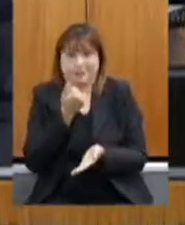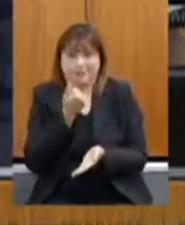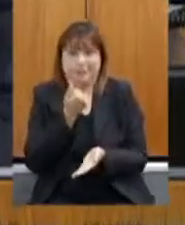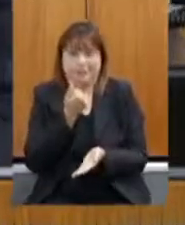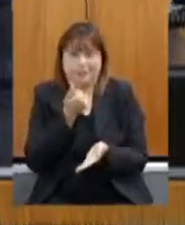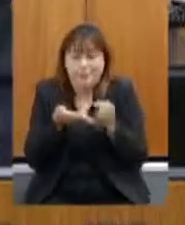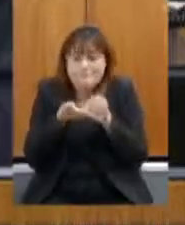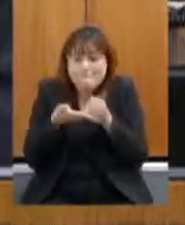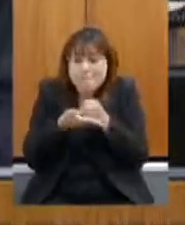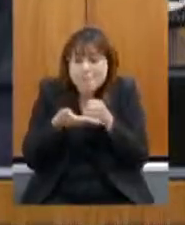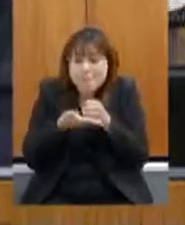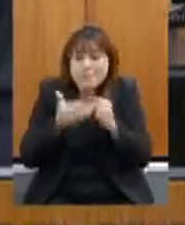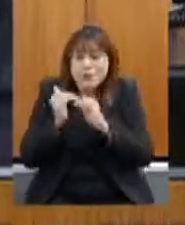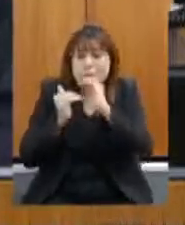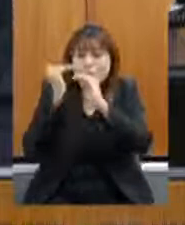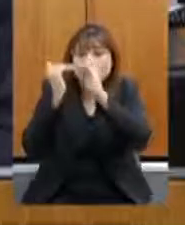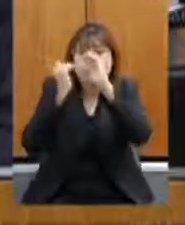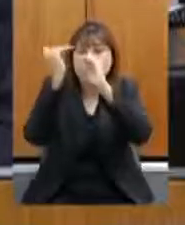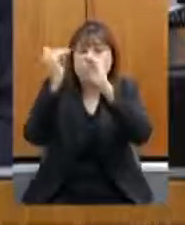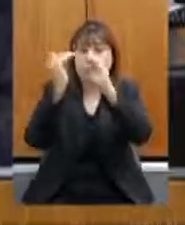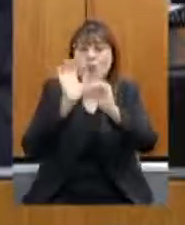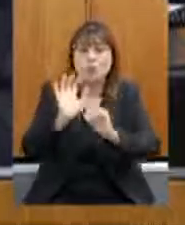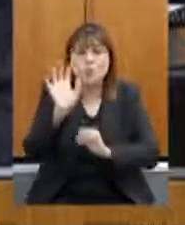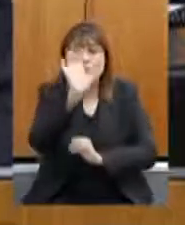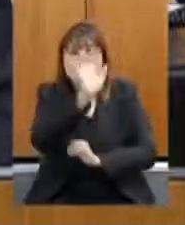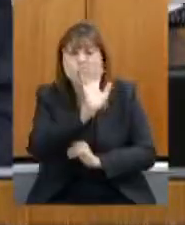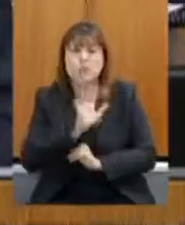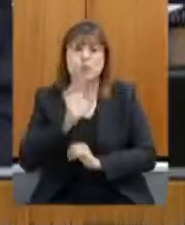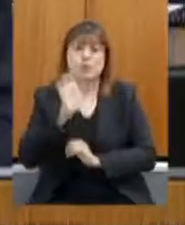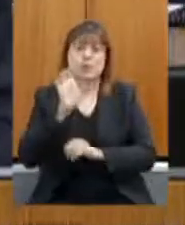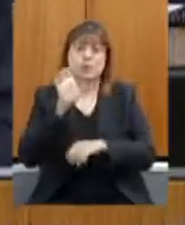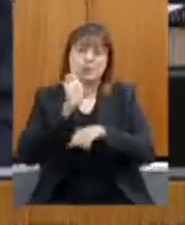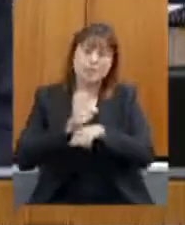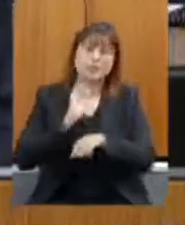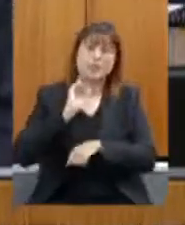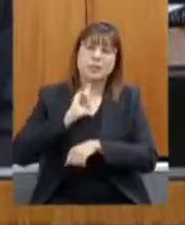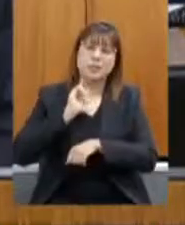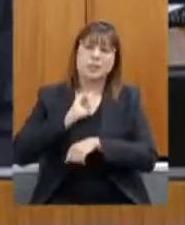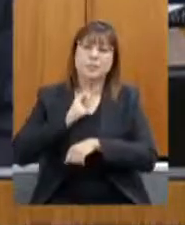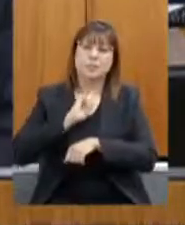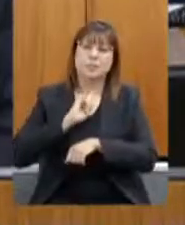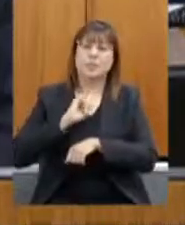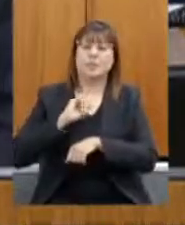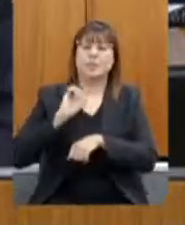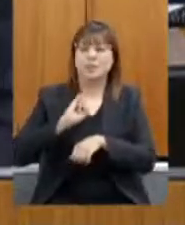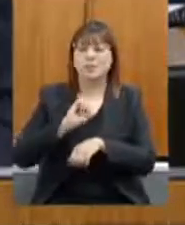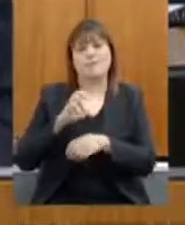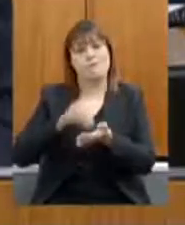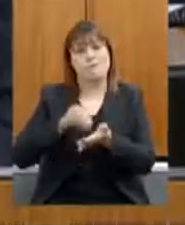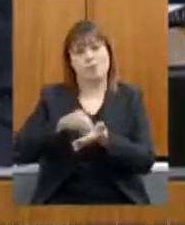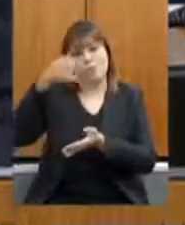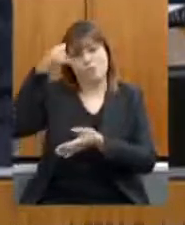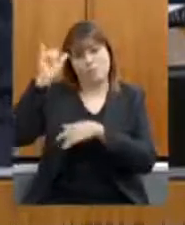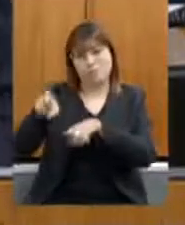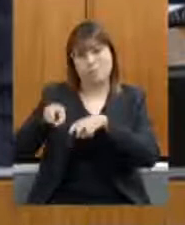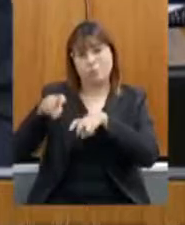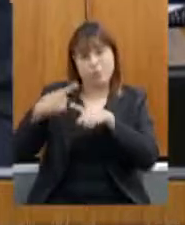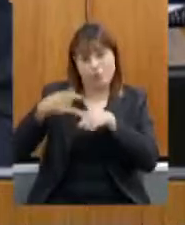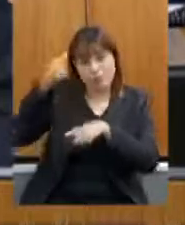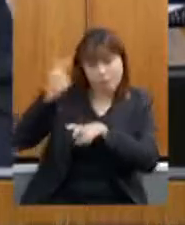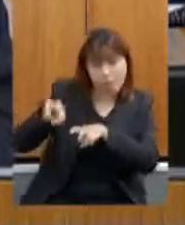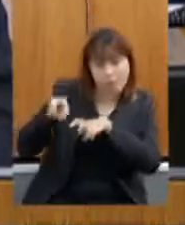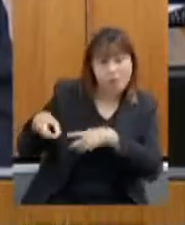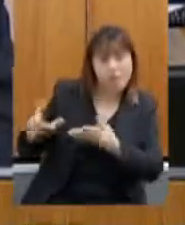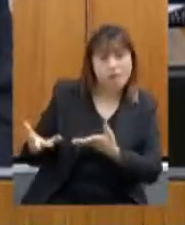base do desenvolvimento regional do estado de Minas Gerais a agropecuária pois é a agropecuária que gera